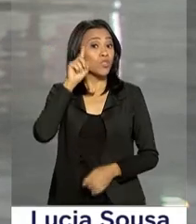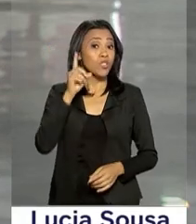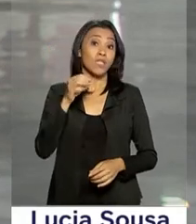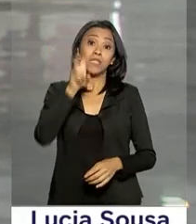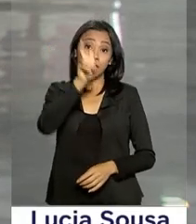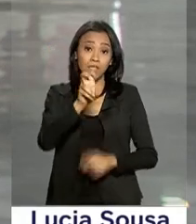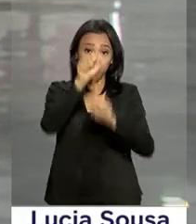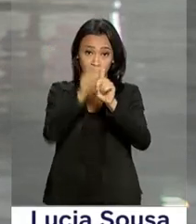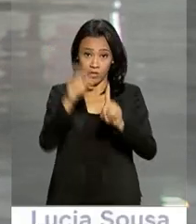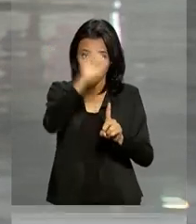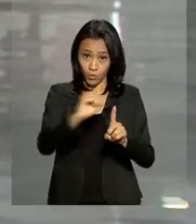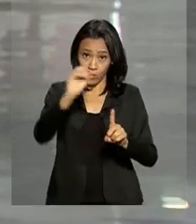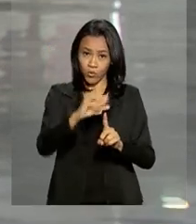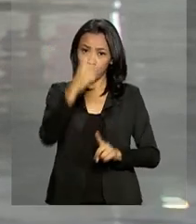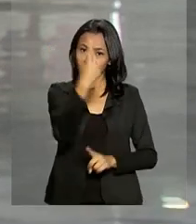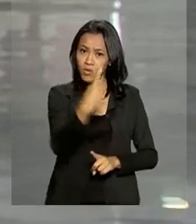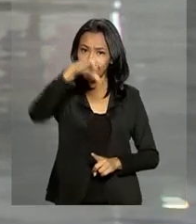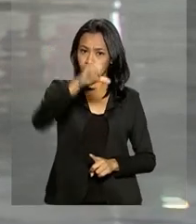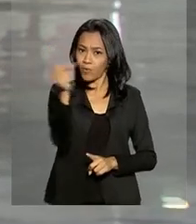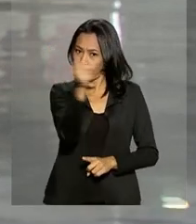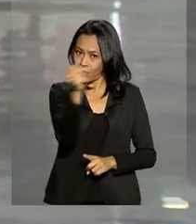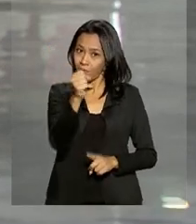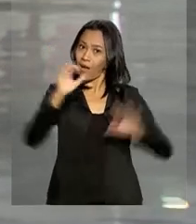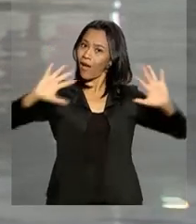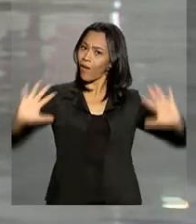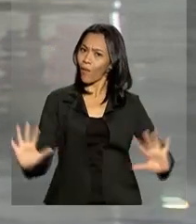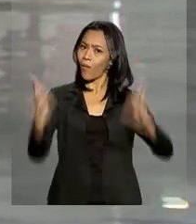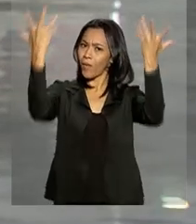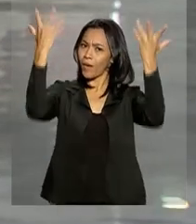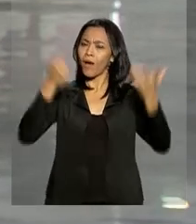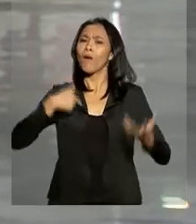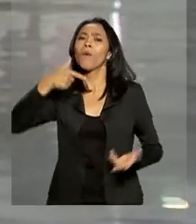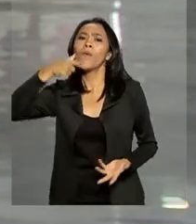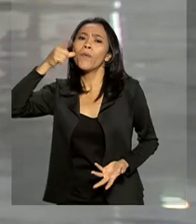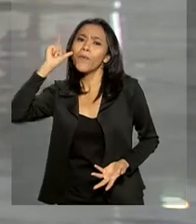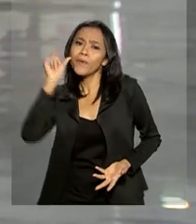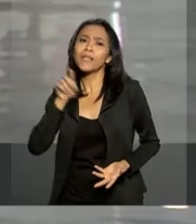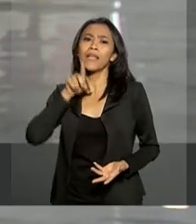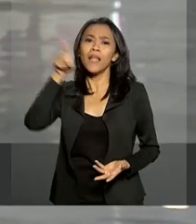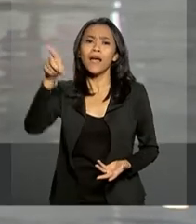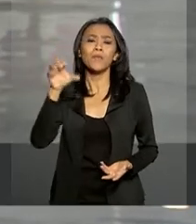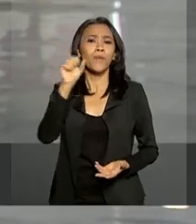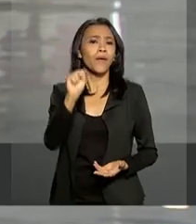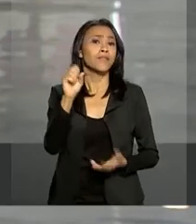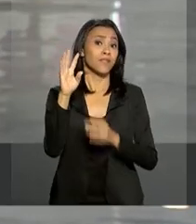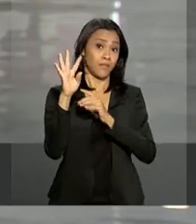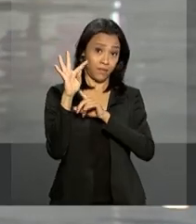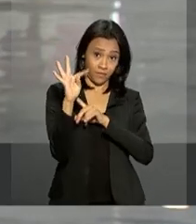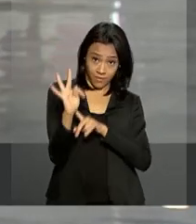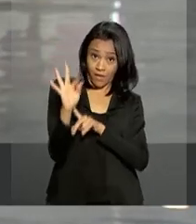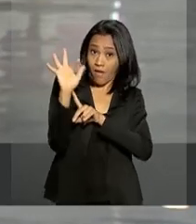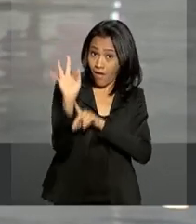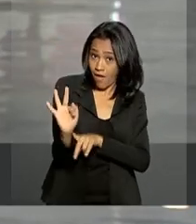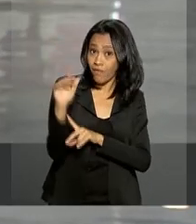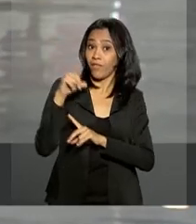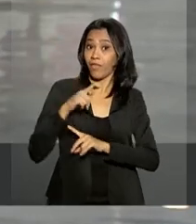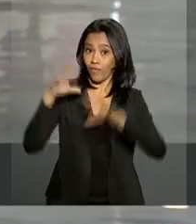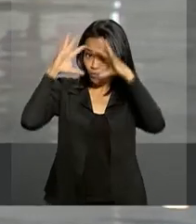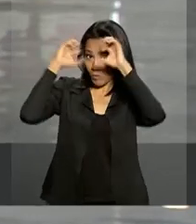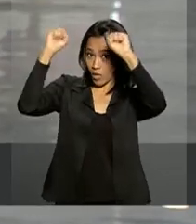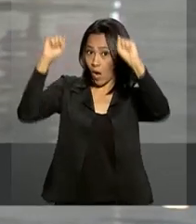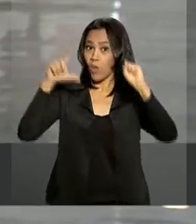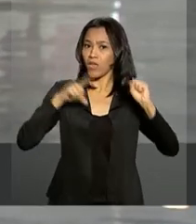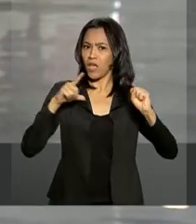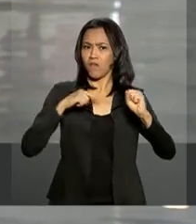1988. Para comemorar a data, foi realizado ontem um evento lá no Supremo Tribunal Federal, que contou com a presença dos